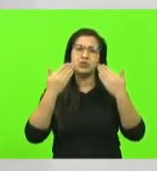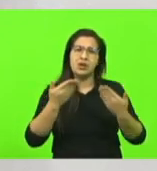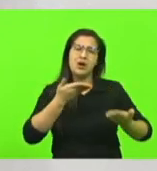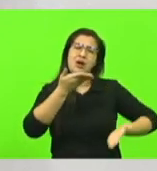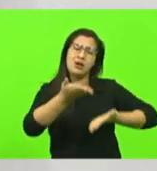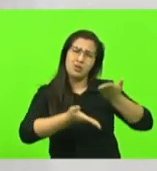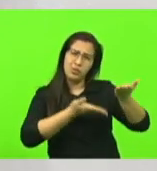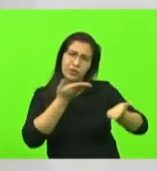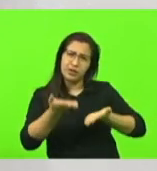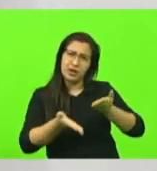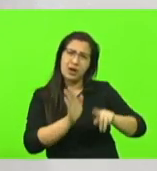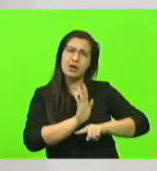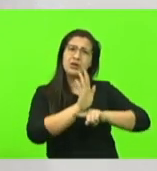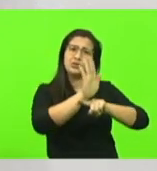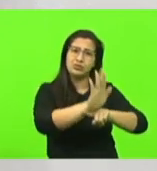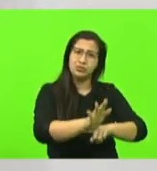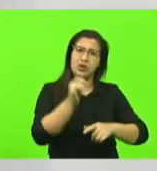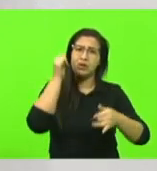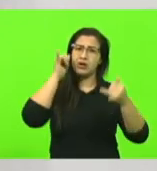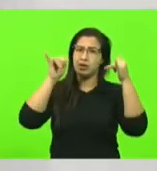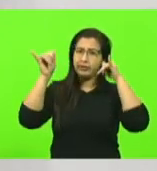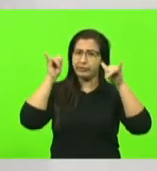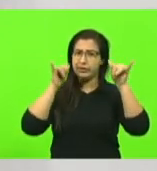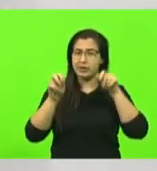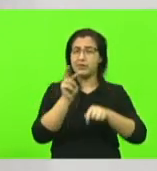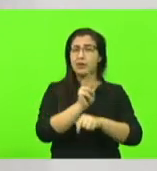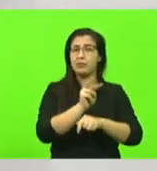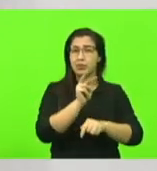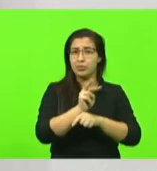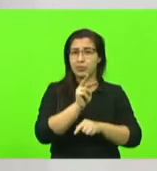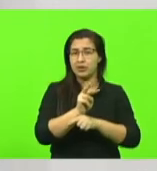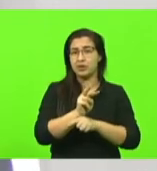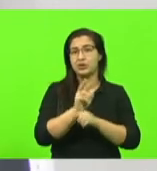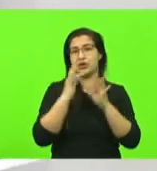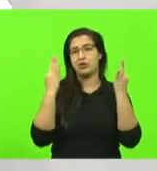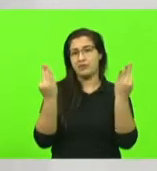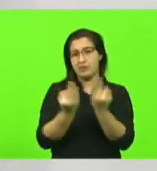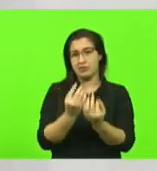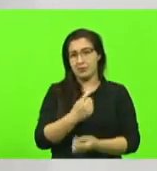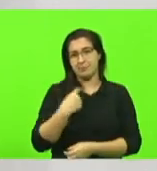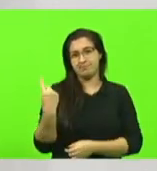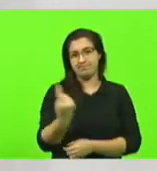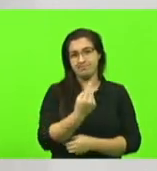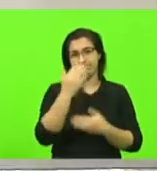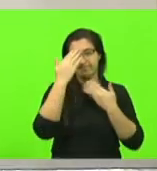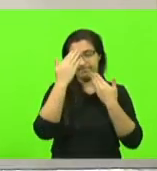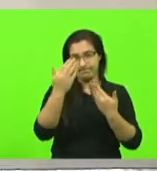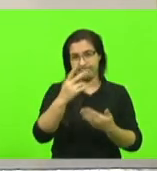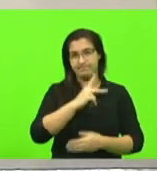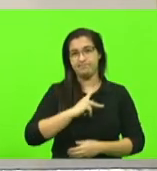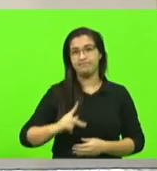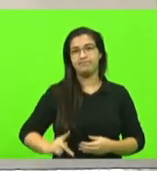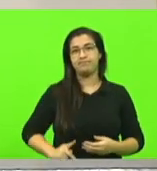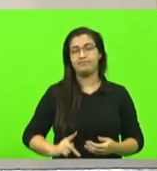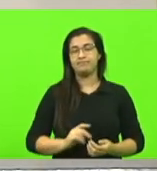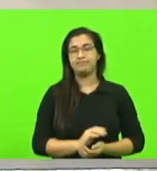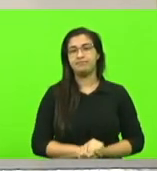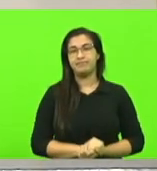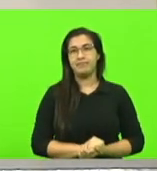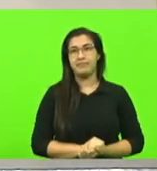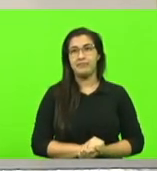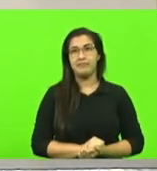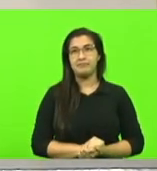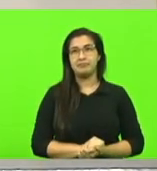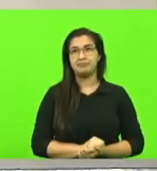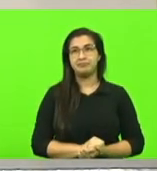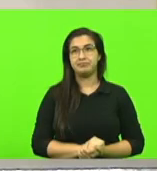prevenção e proteger os nossos entes queridos obrigado presidente obrigado deputado Maurício Kudilak